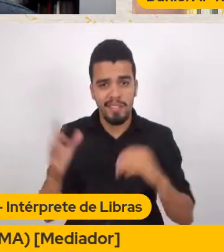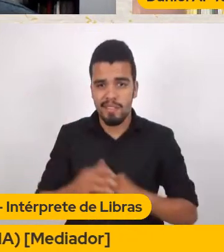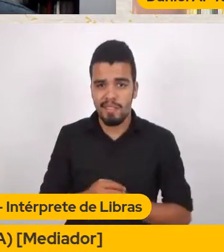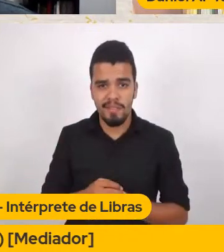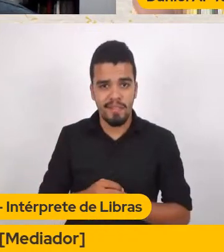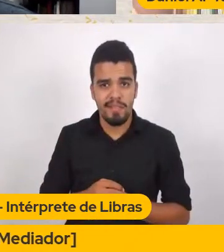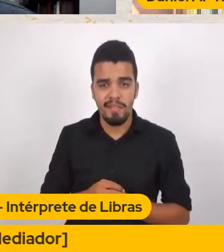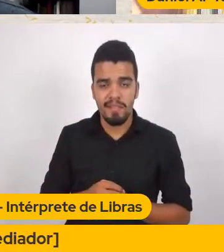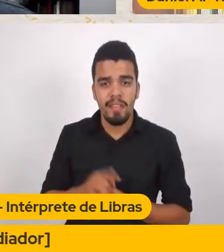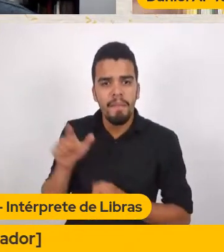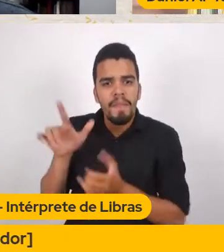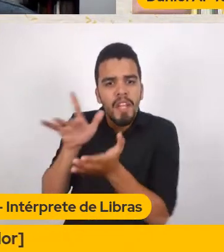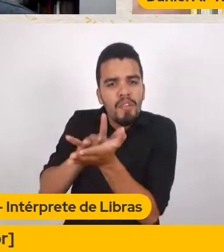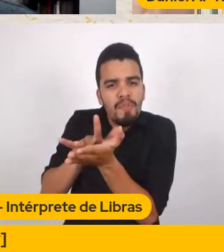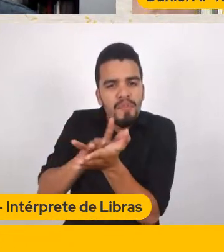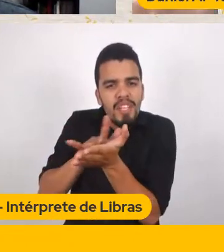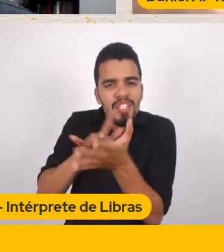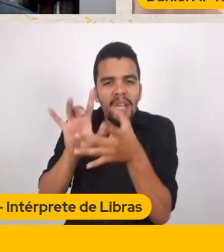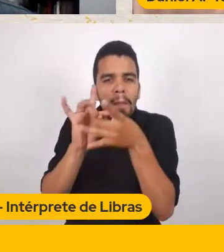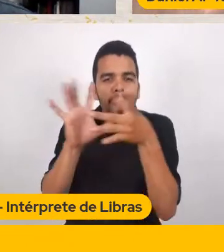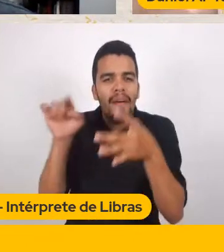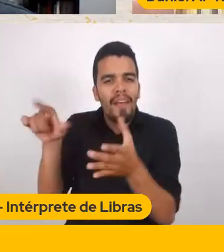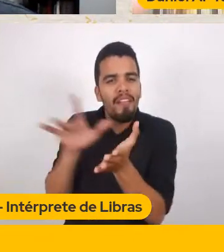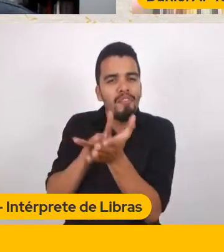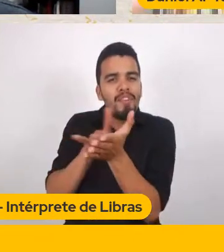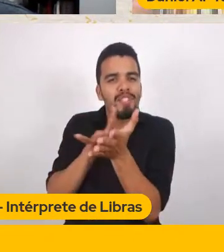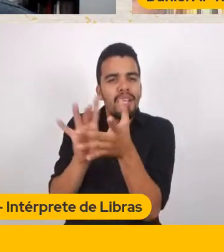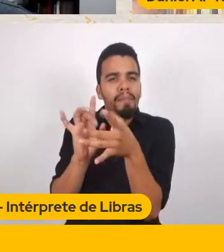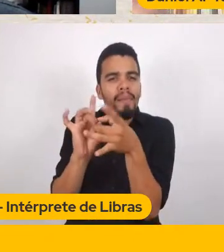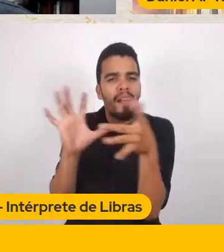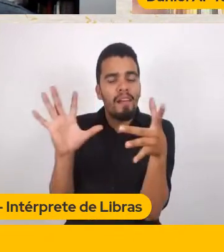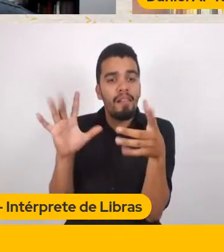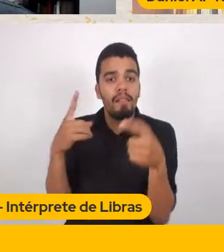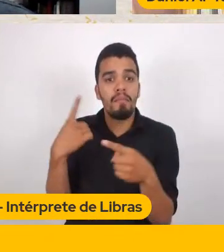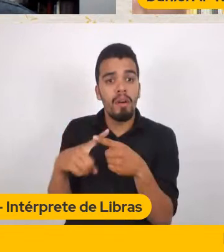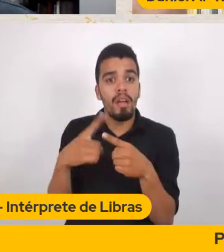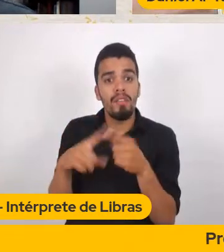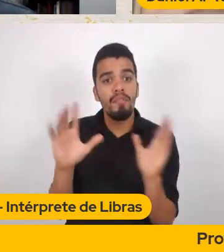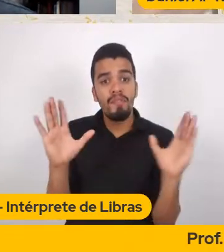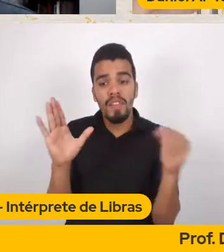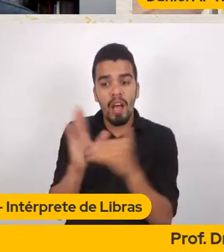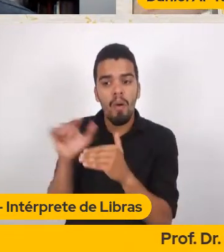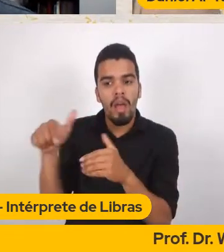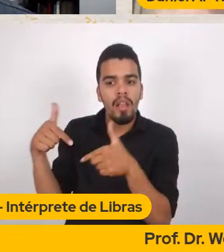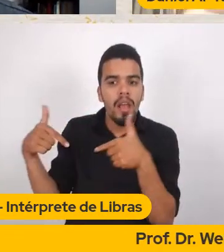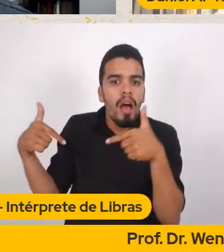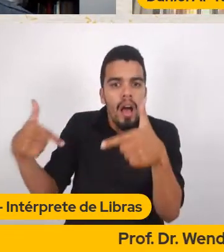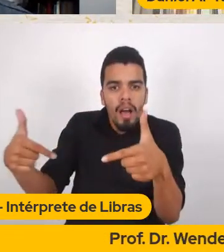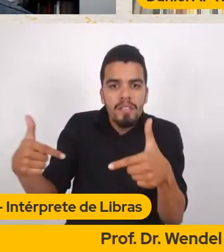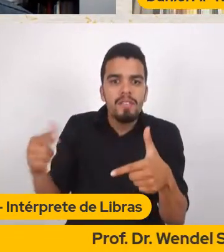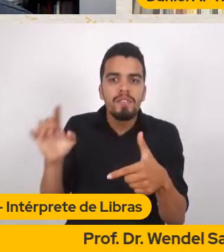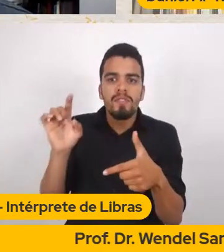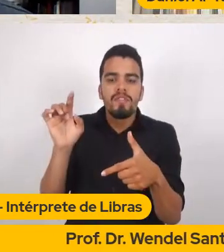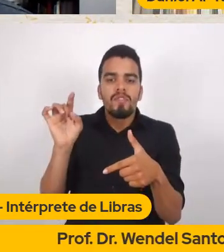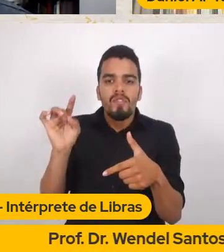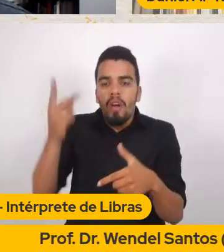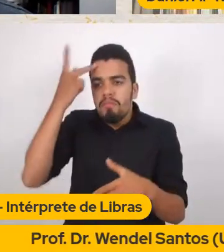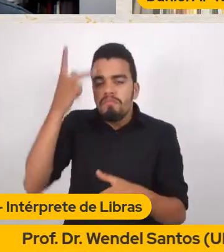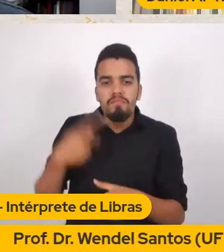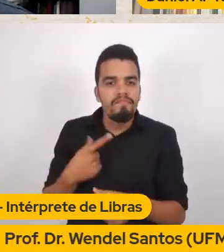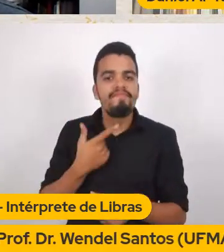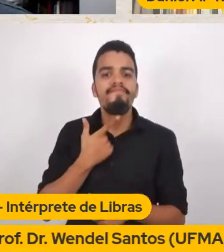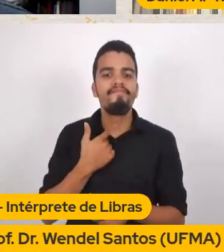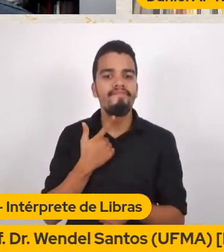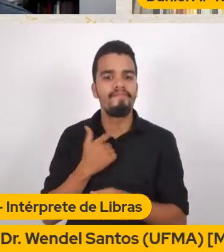Não é liberal No final ele age Para as corporações E isso é preocupante É preocupante Porque no